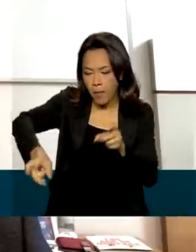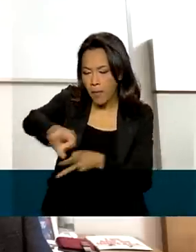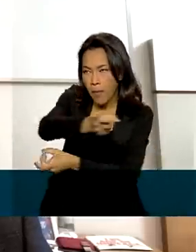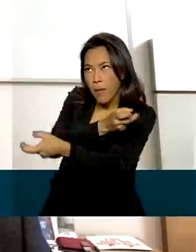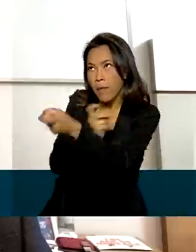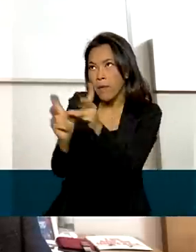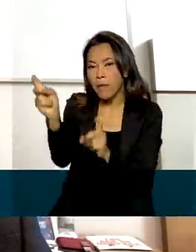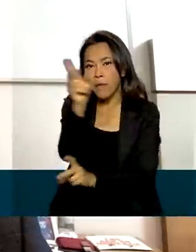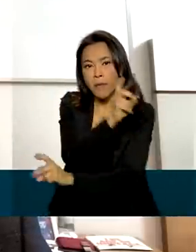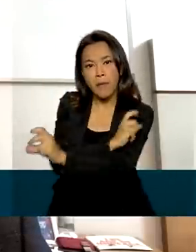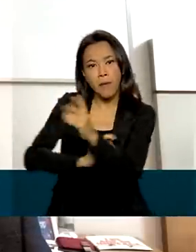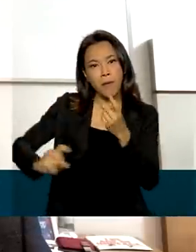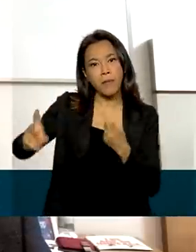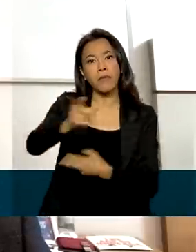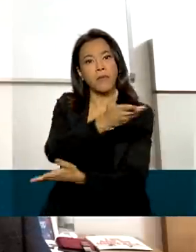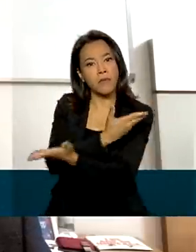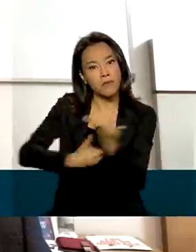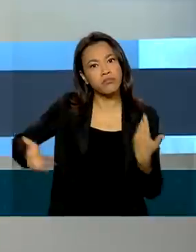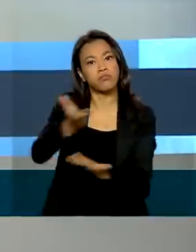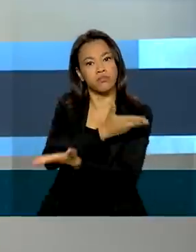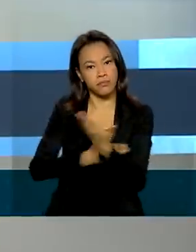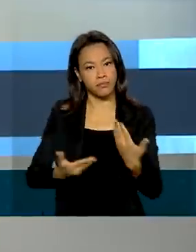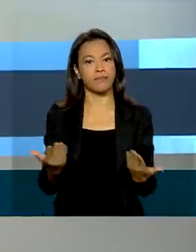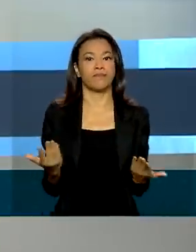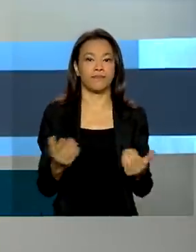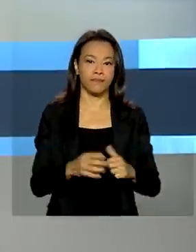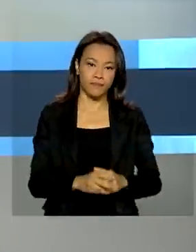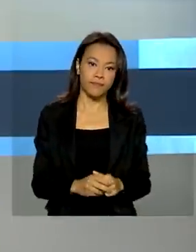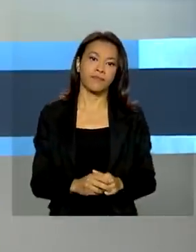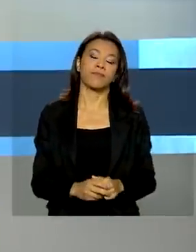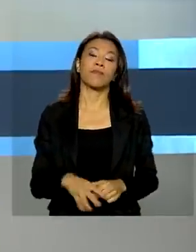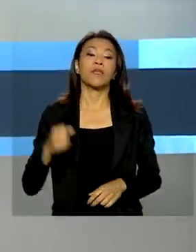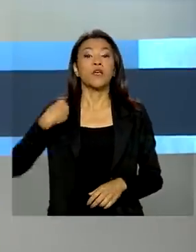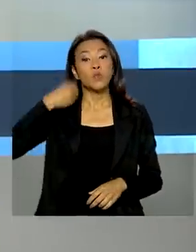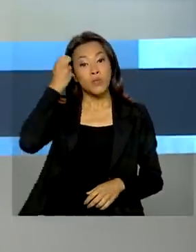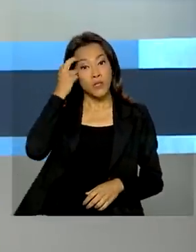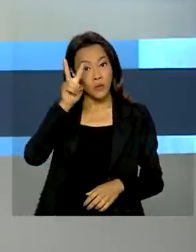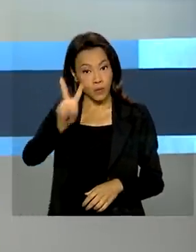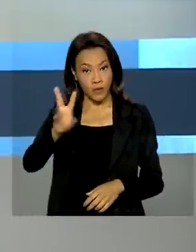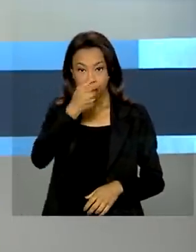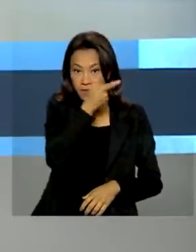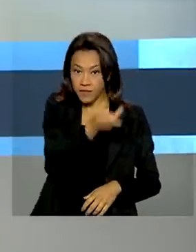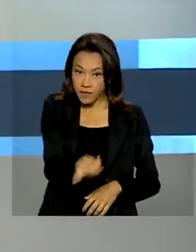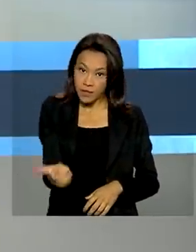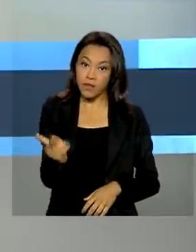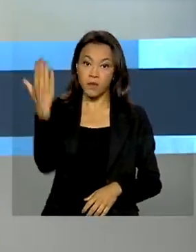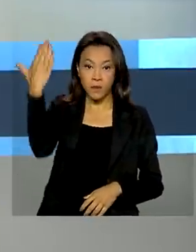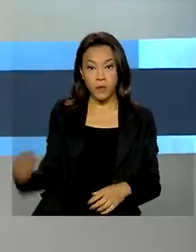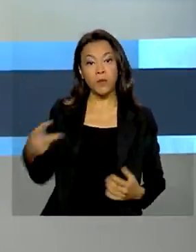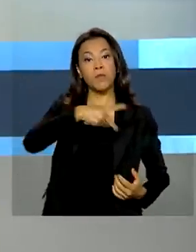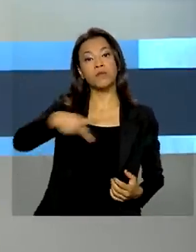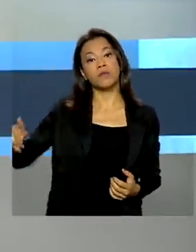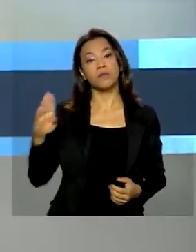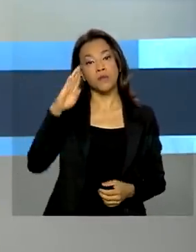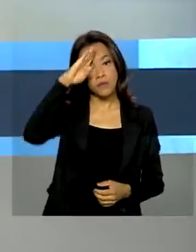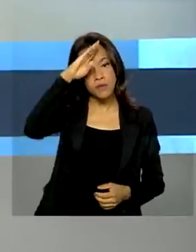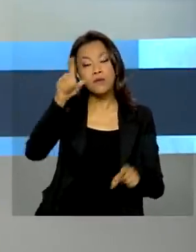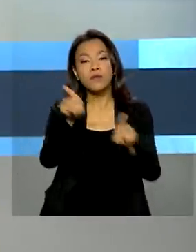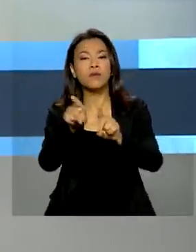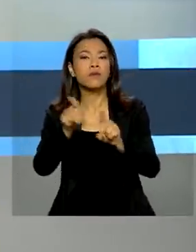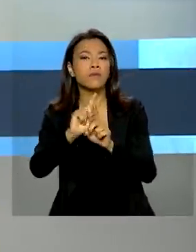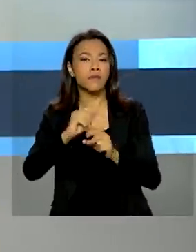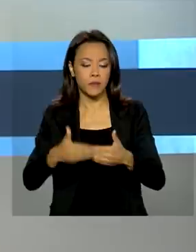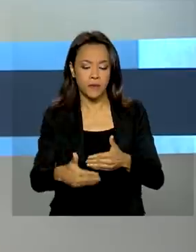acordos bilaterais de comércio. No segundo dia em Moscou, na Rússia, o presidente Jair Bolsonaro também